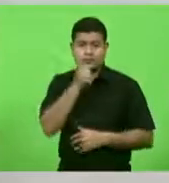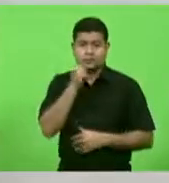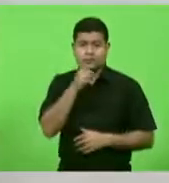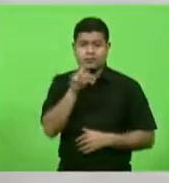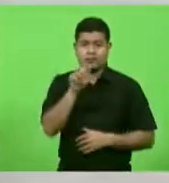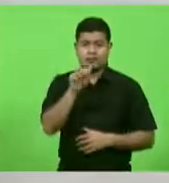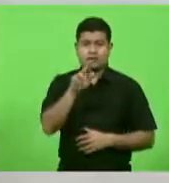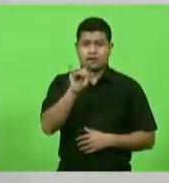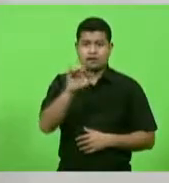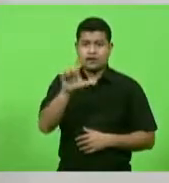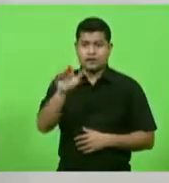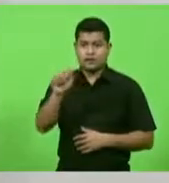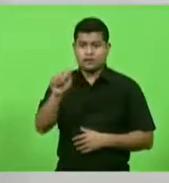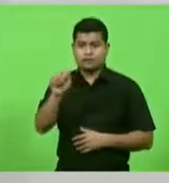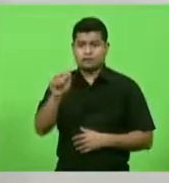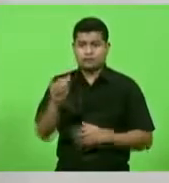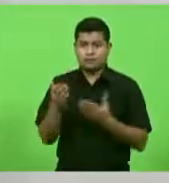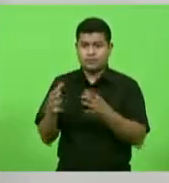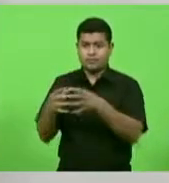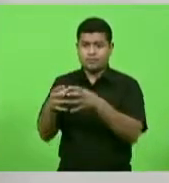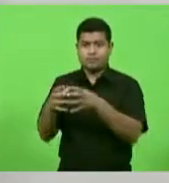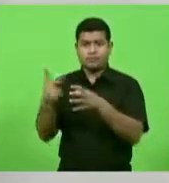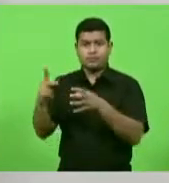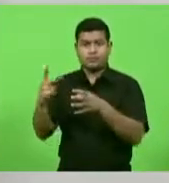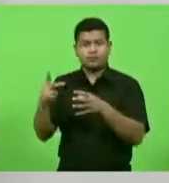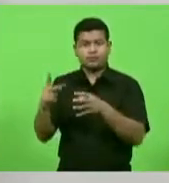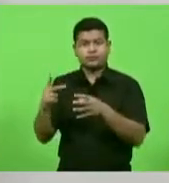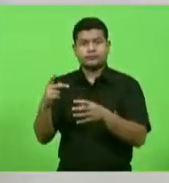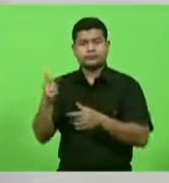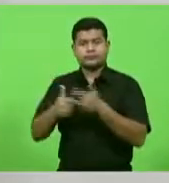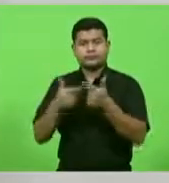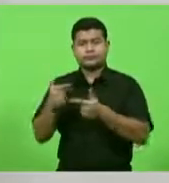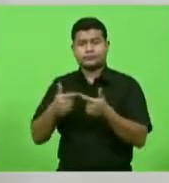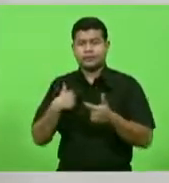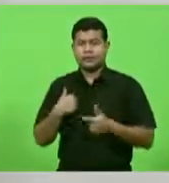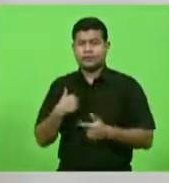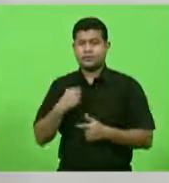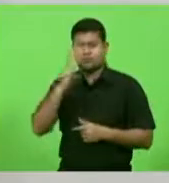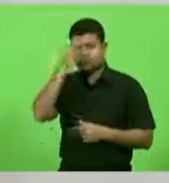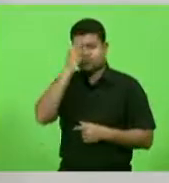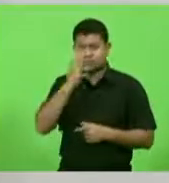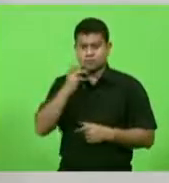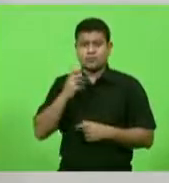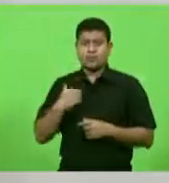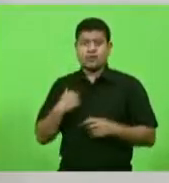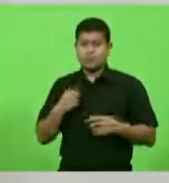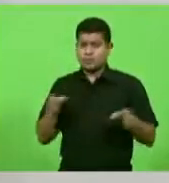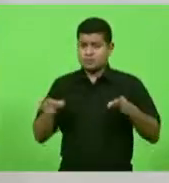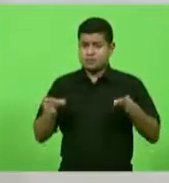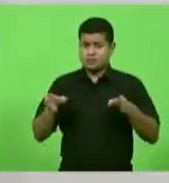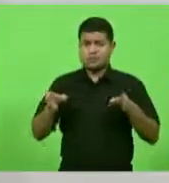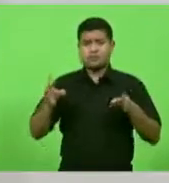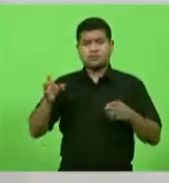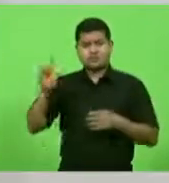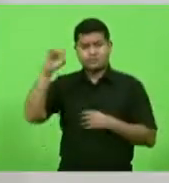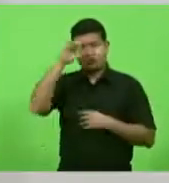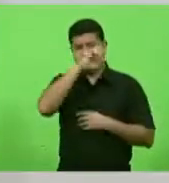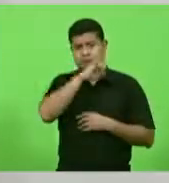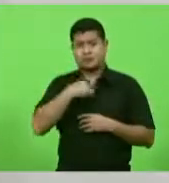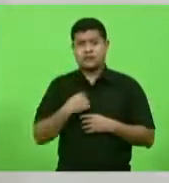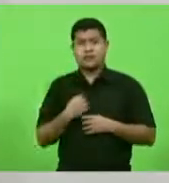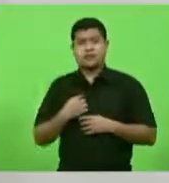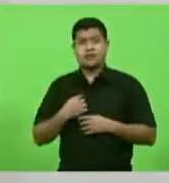a sua equipe de governo muita serenidade nesse momento difícil que estamos atravessando e renovo